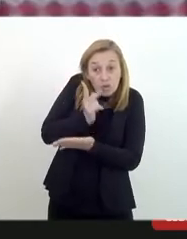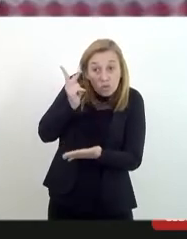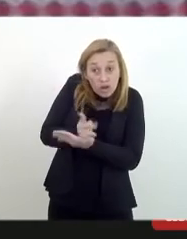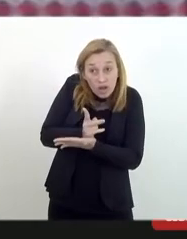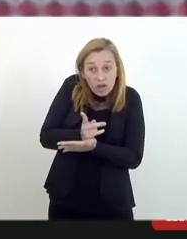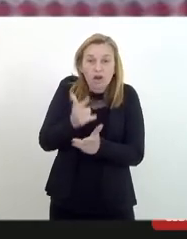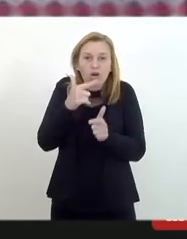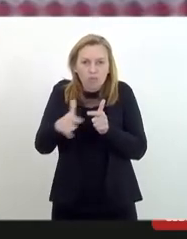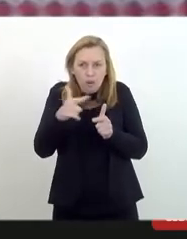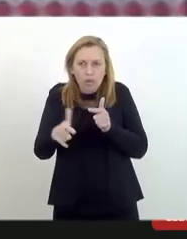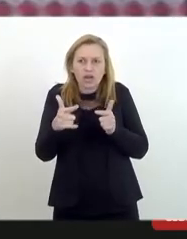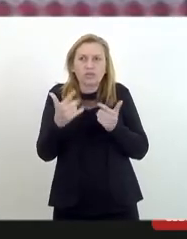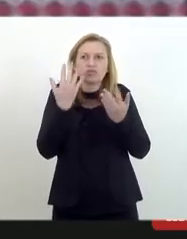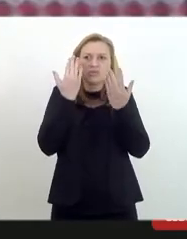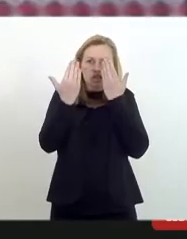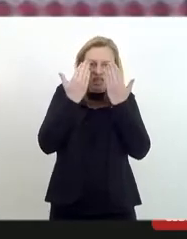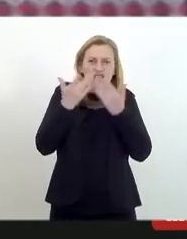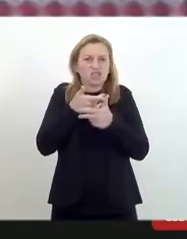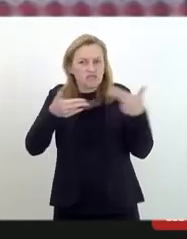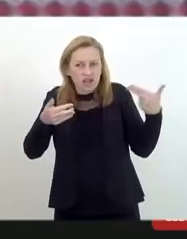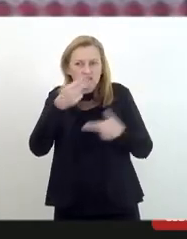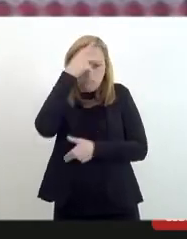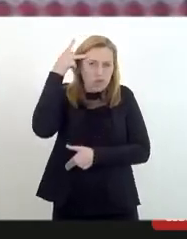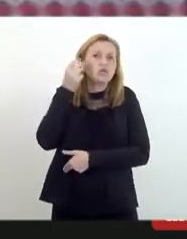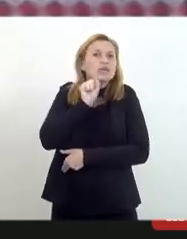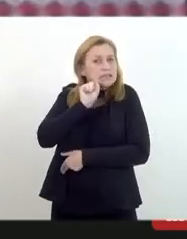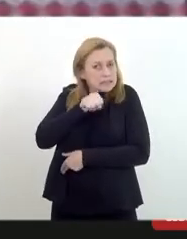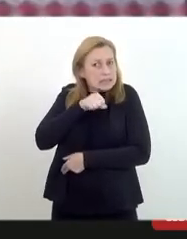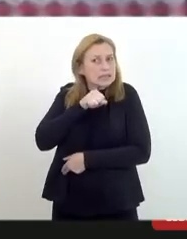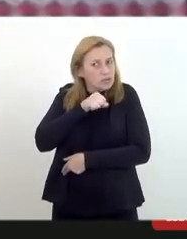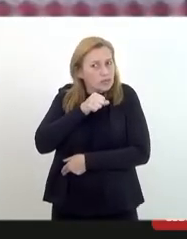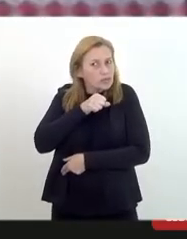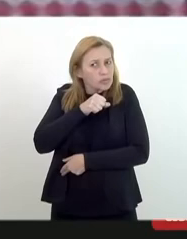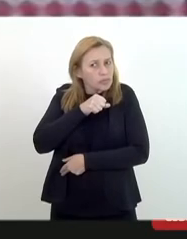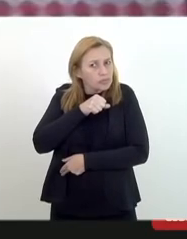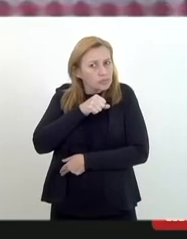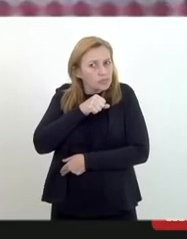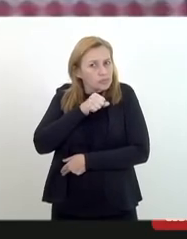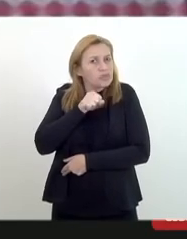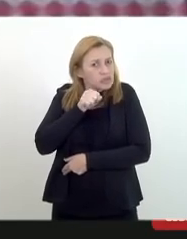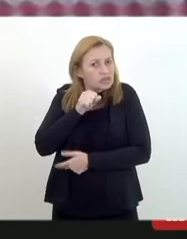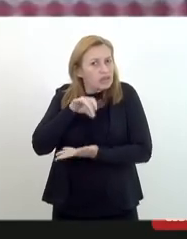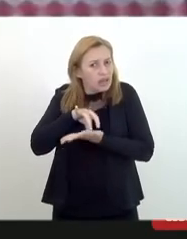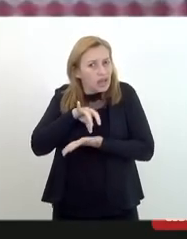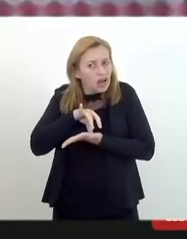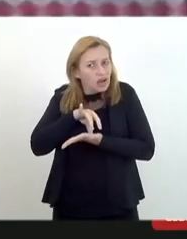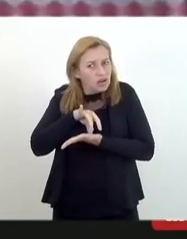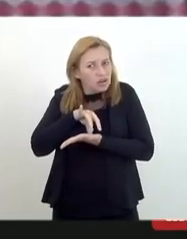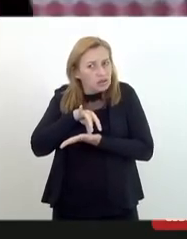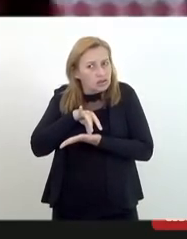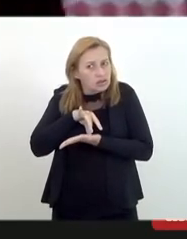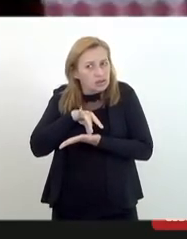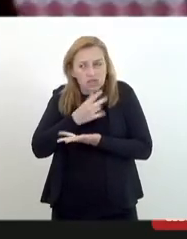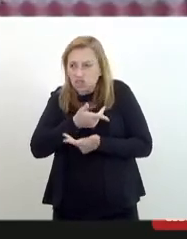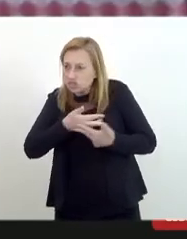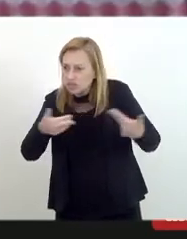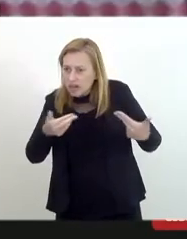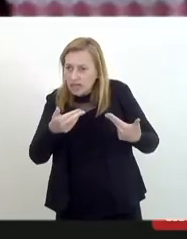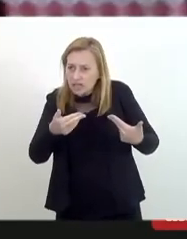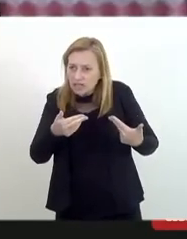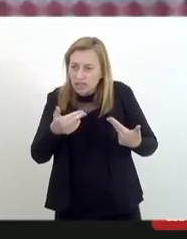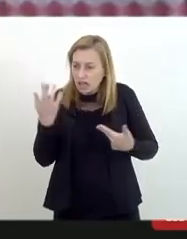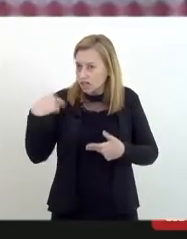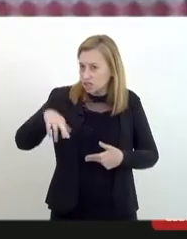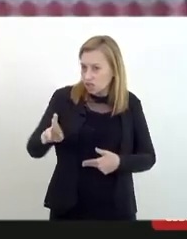problemas psíquicos em muitas pessoas sim há problemas psíquicos é real em diversas religiões